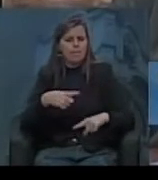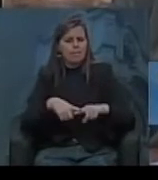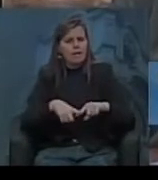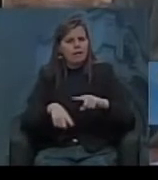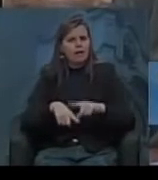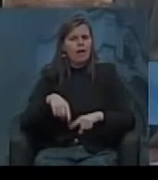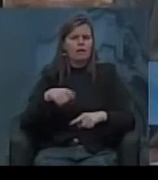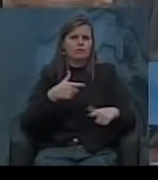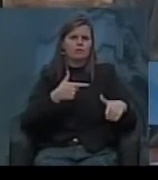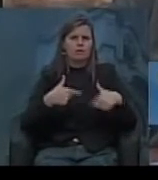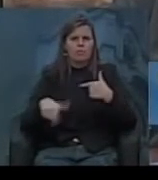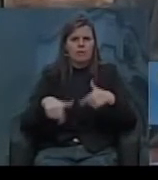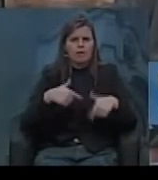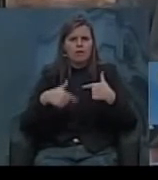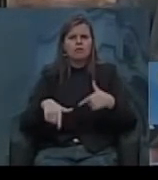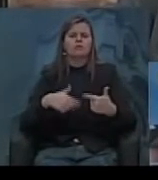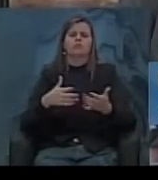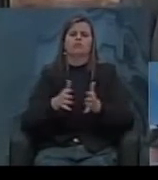de trabalho